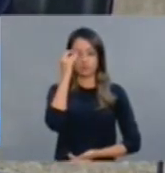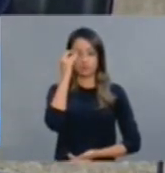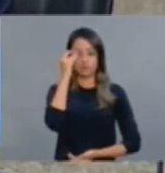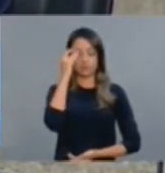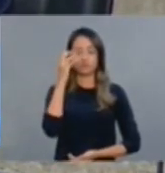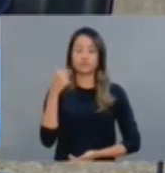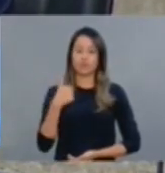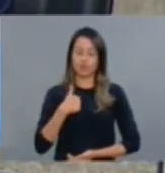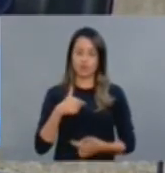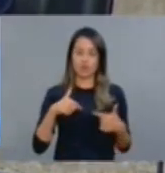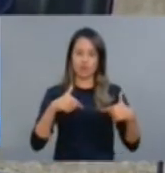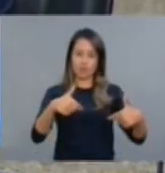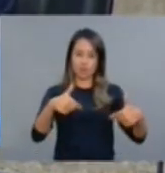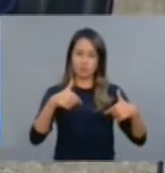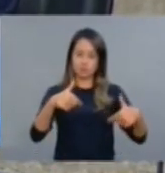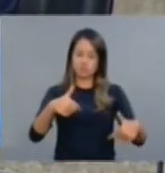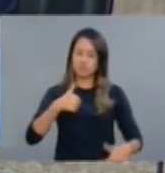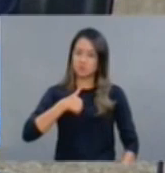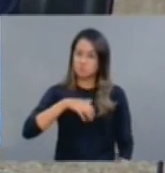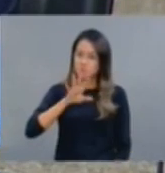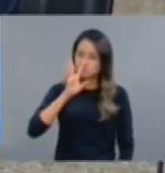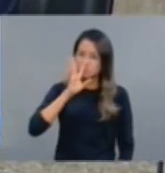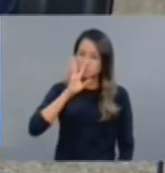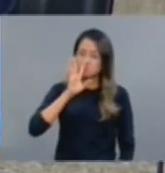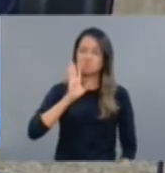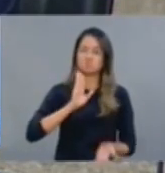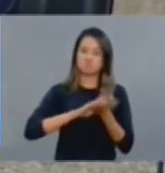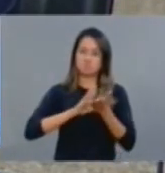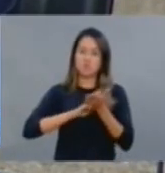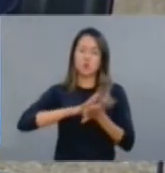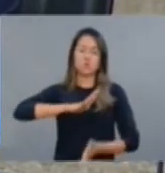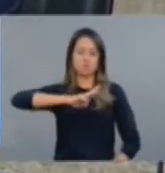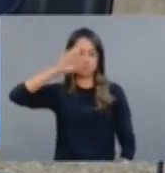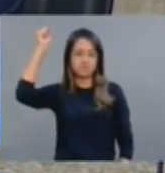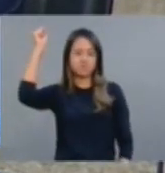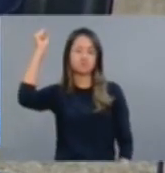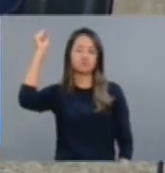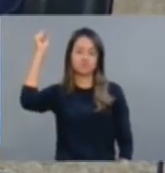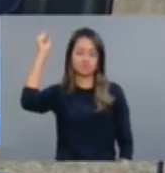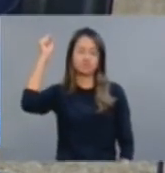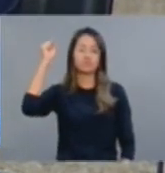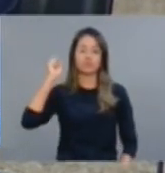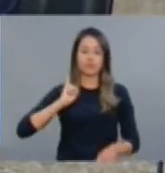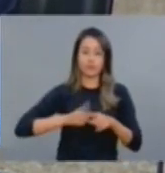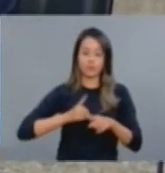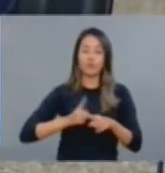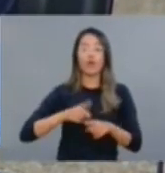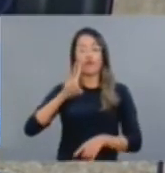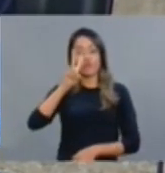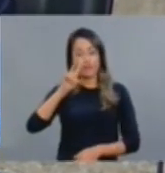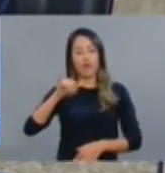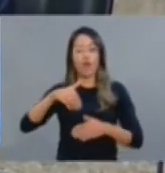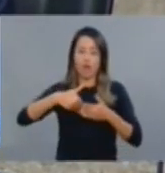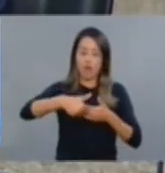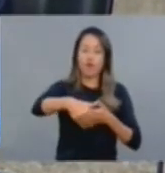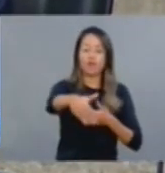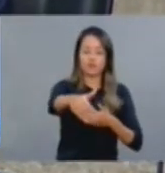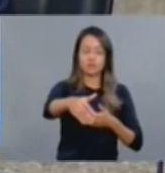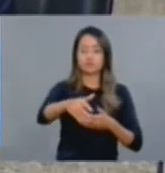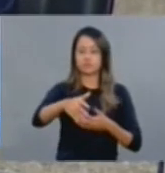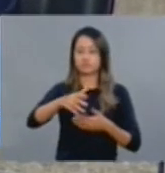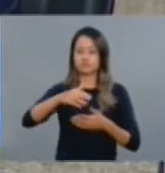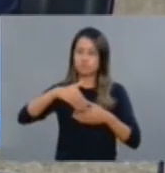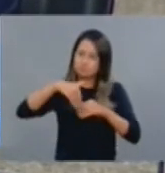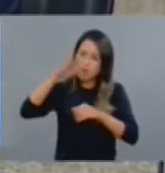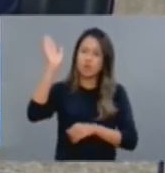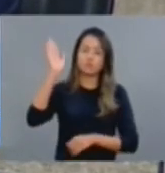de perto essa luta e foi, sem dúvida nenhuma, também uma conquista dentro das inúmeras que a Exª já